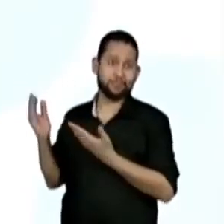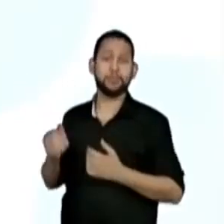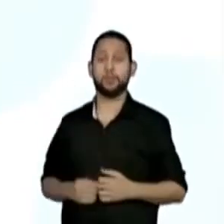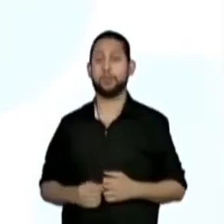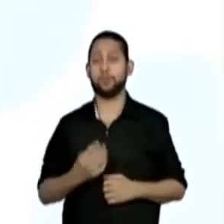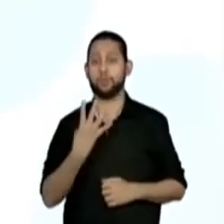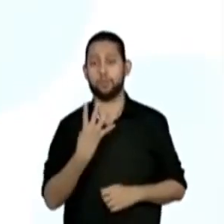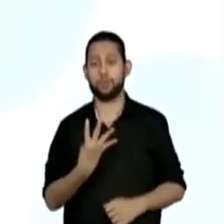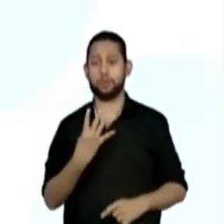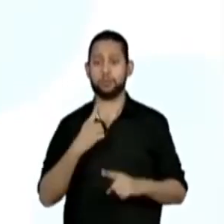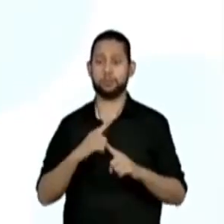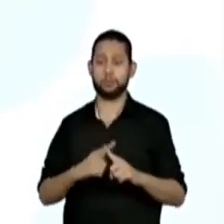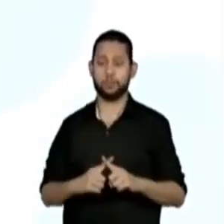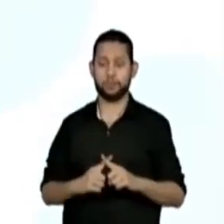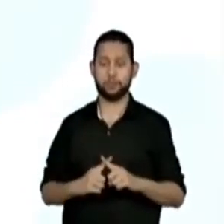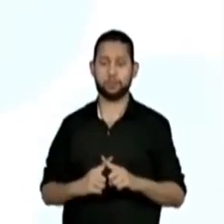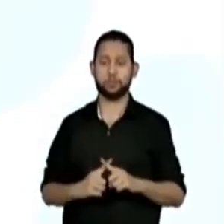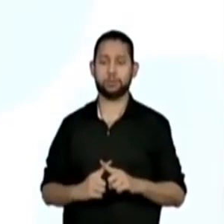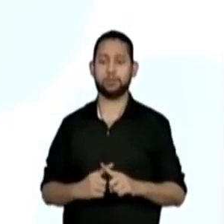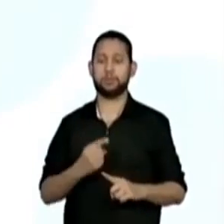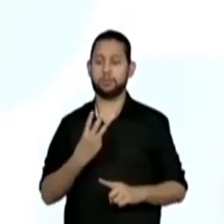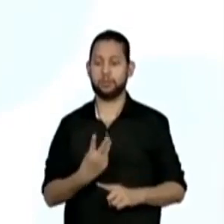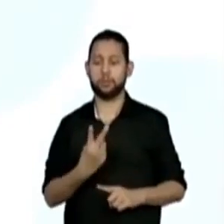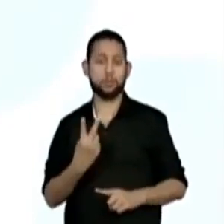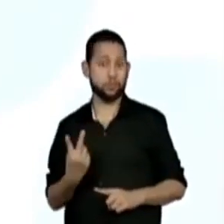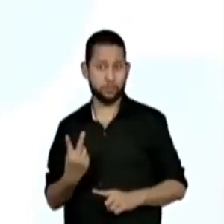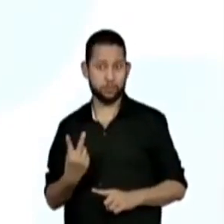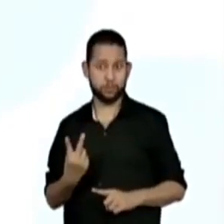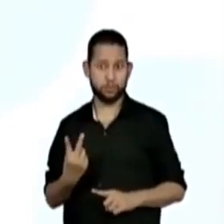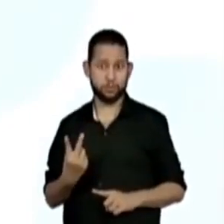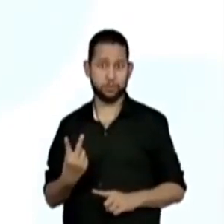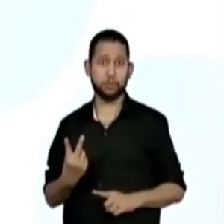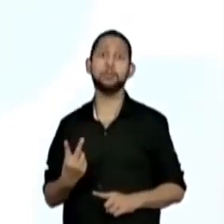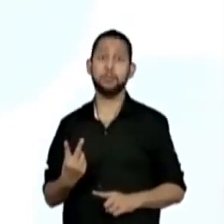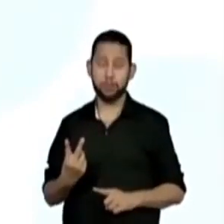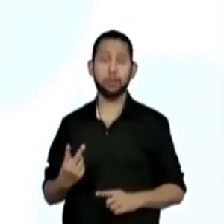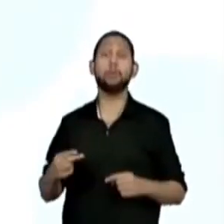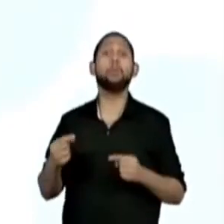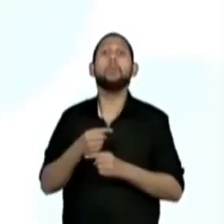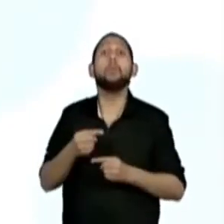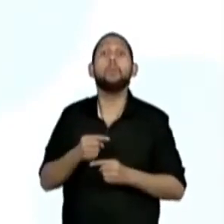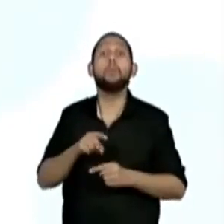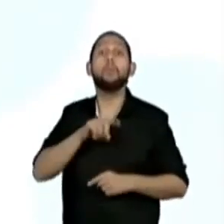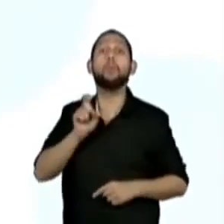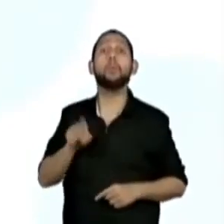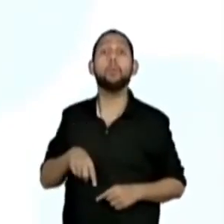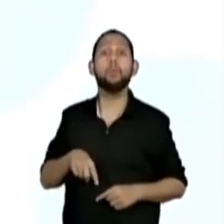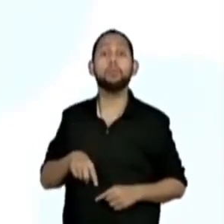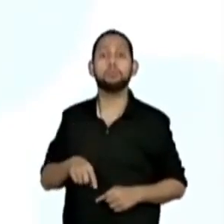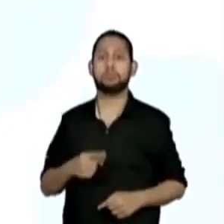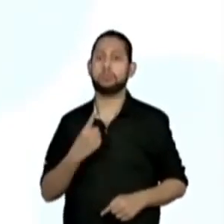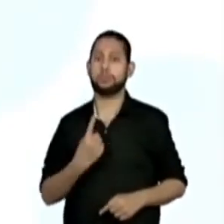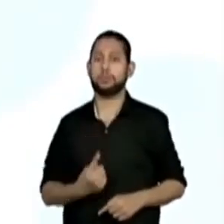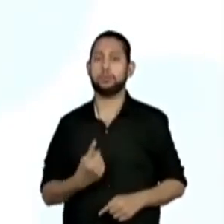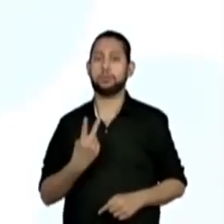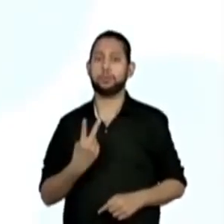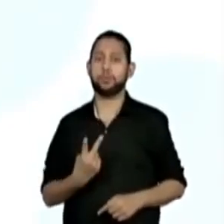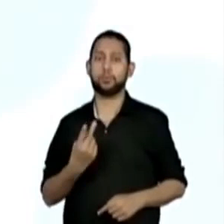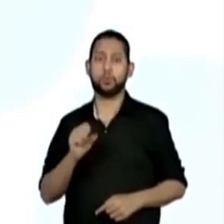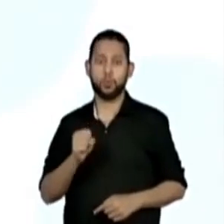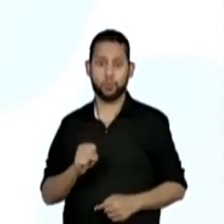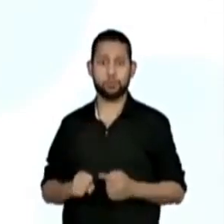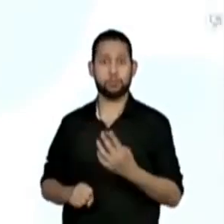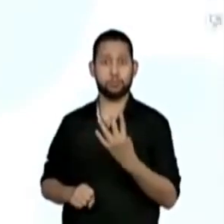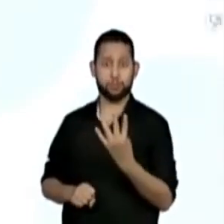4 vezes 32 é igual a 128.